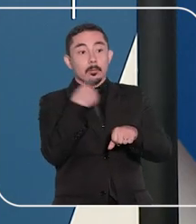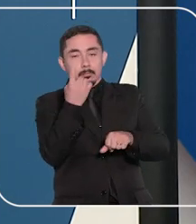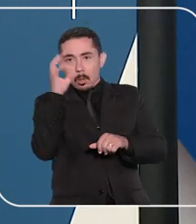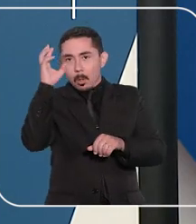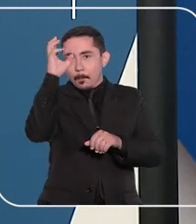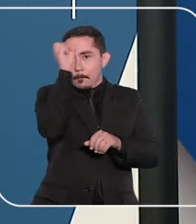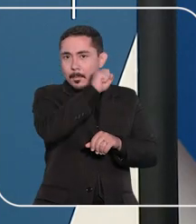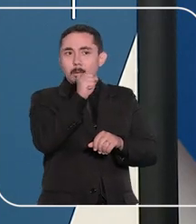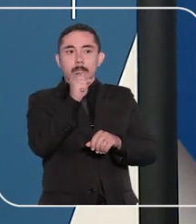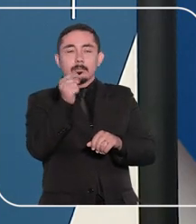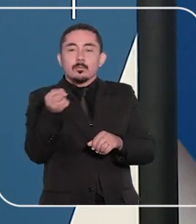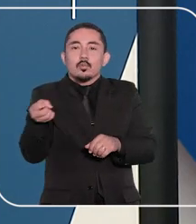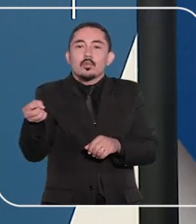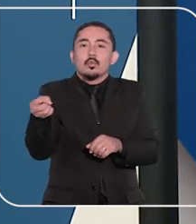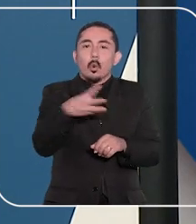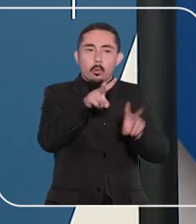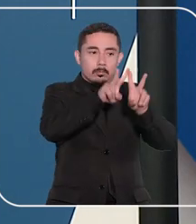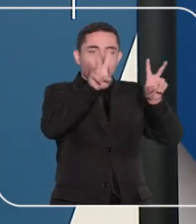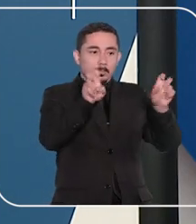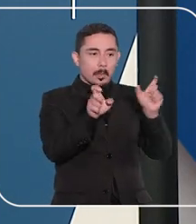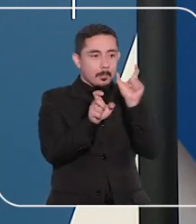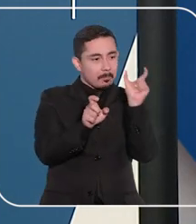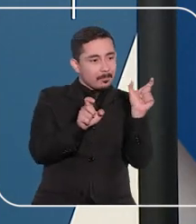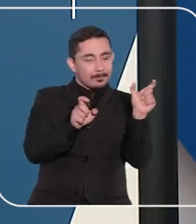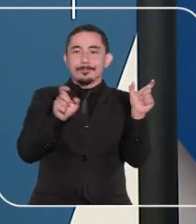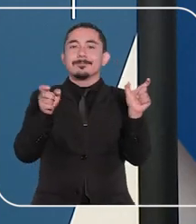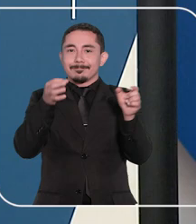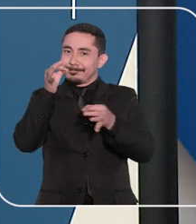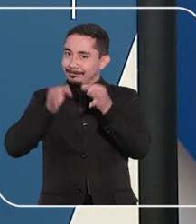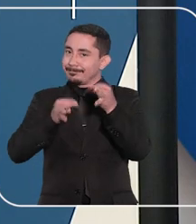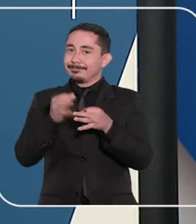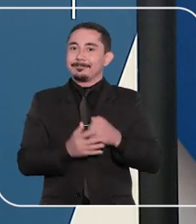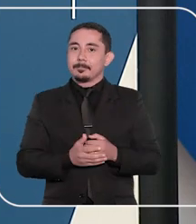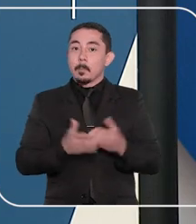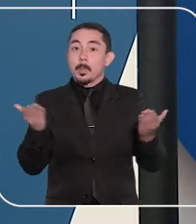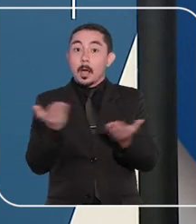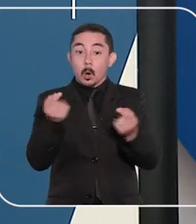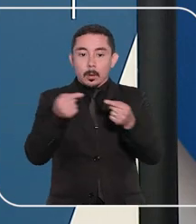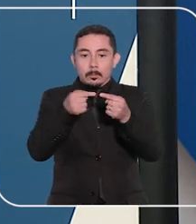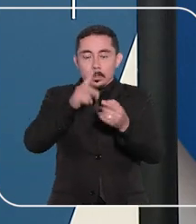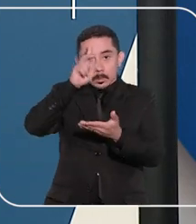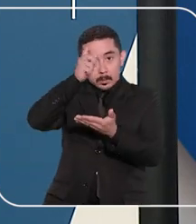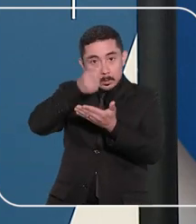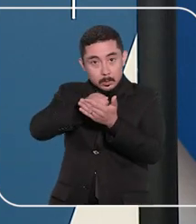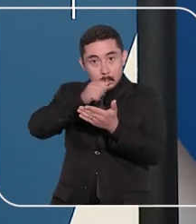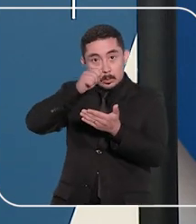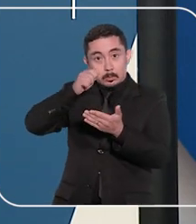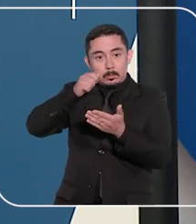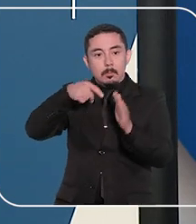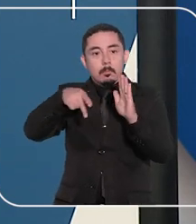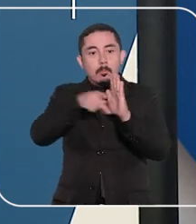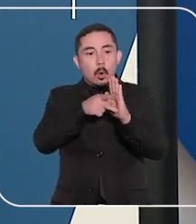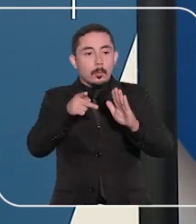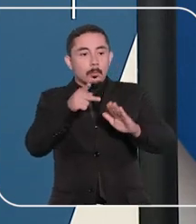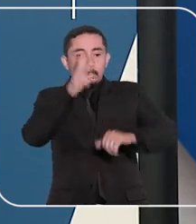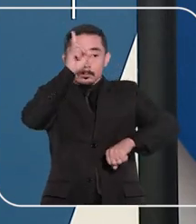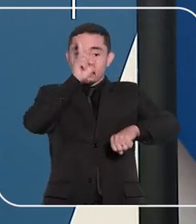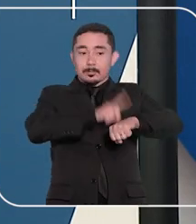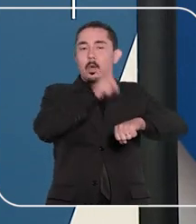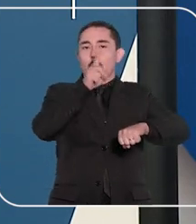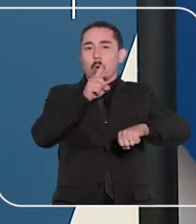momento de aprender um novo conceito jurídico. Desta vez vamos falar sobre a decisão judicial de